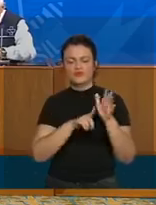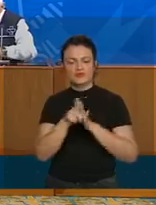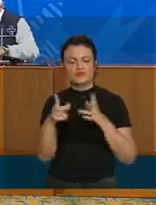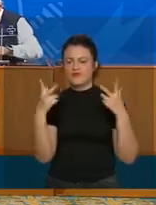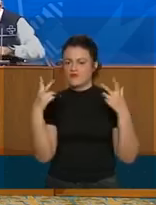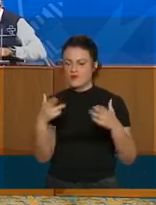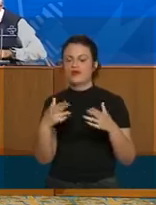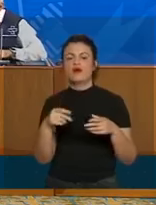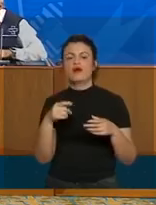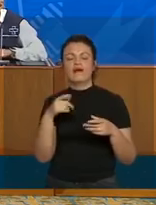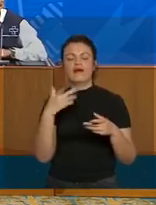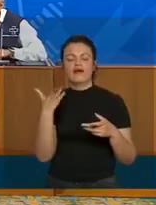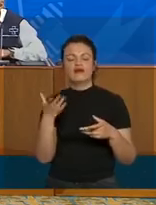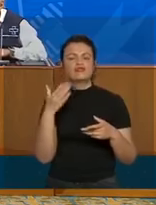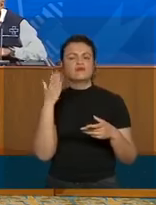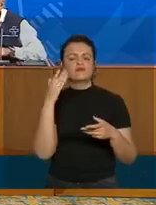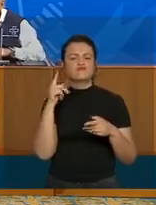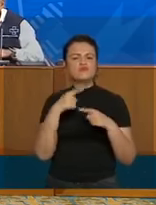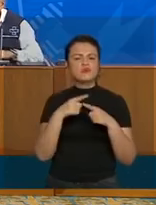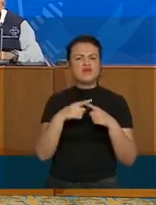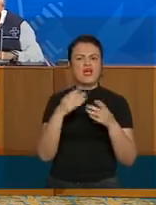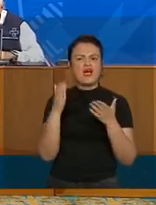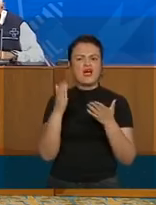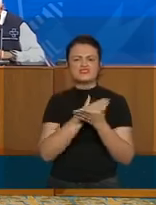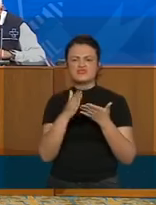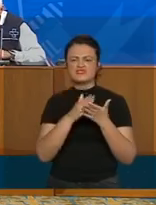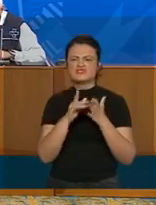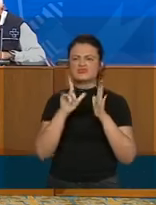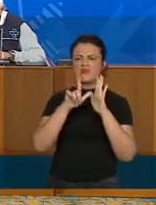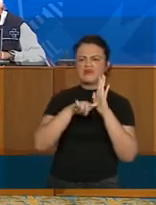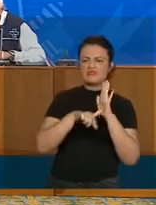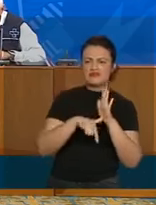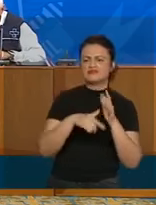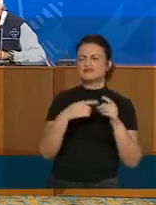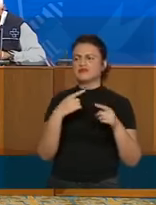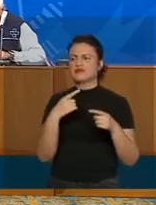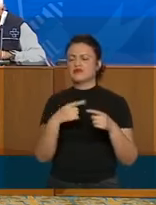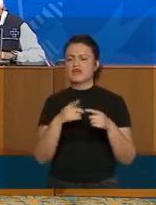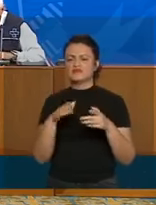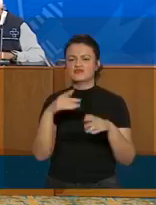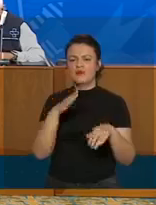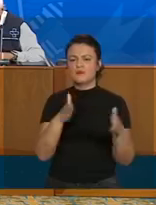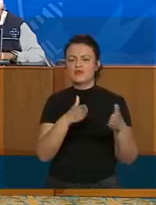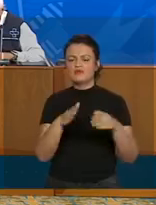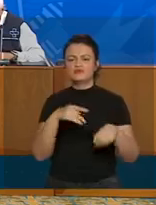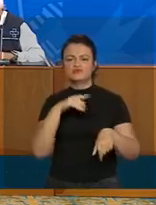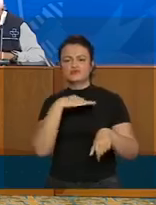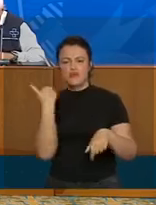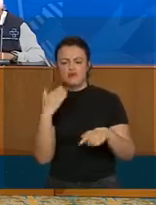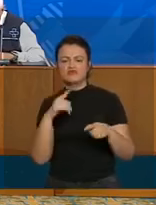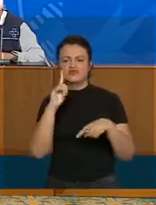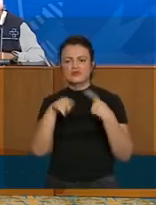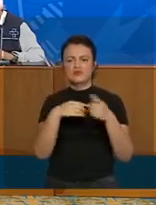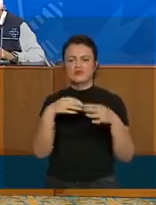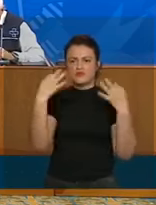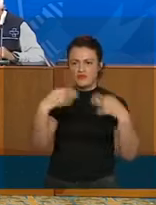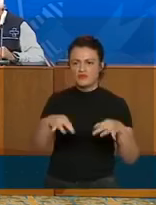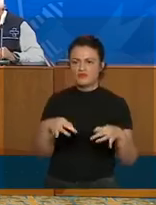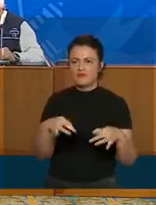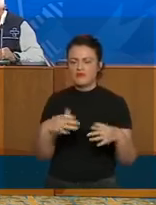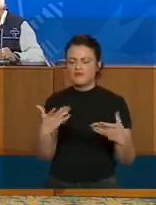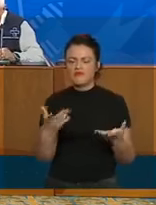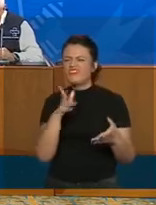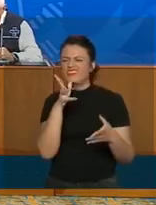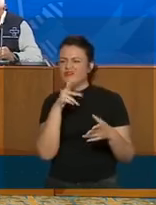exatamente sobre por que existe um delay, por que existe um atraso entre óbitos investigados e confirmados. Nem